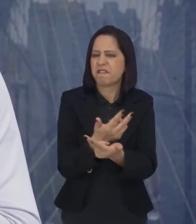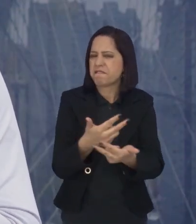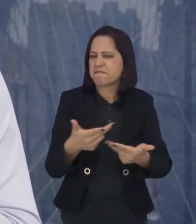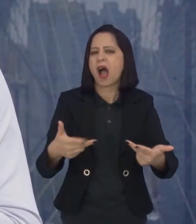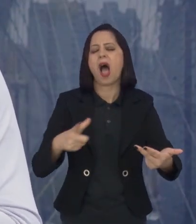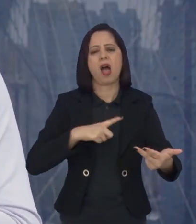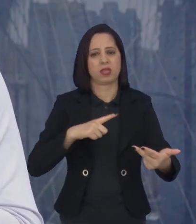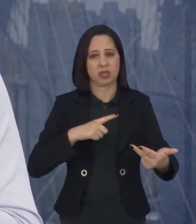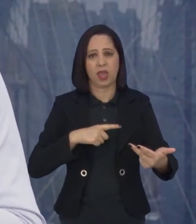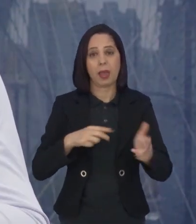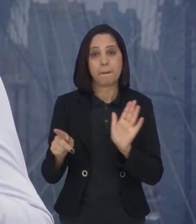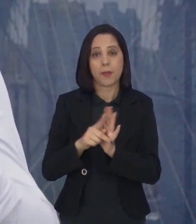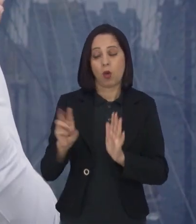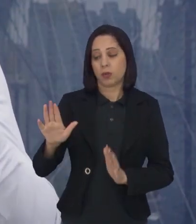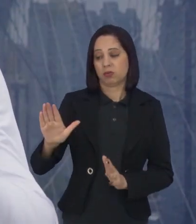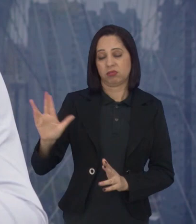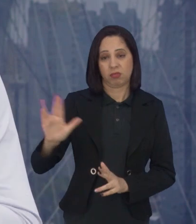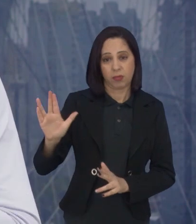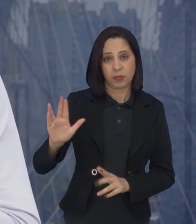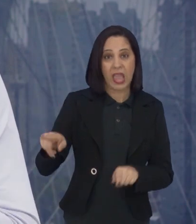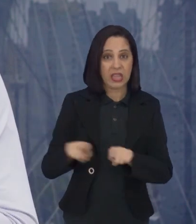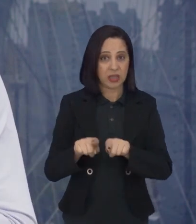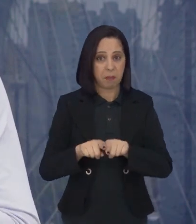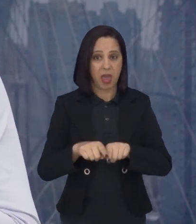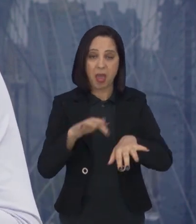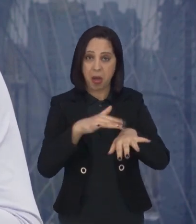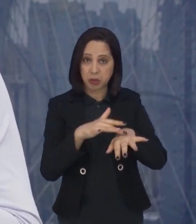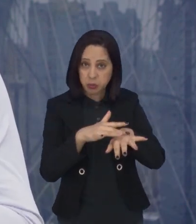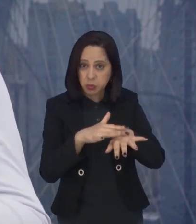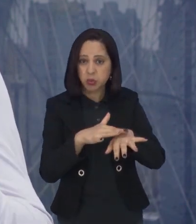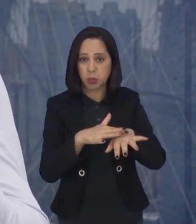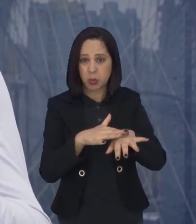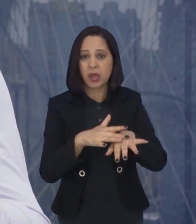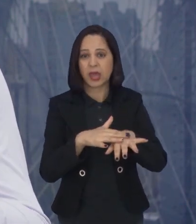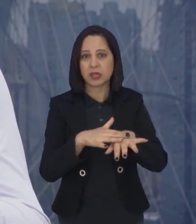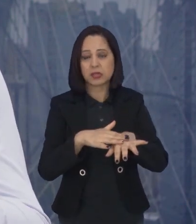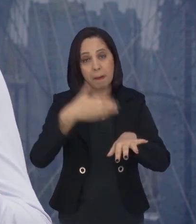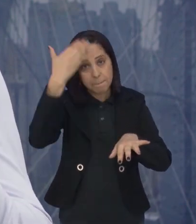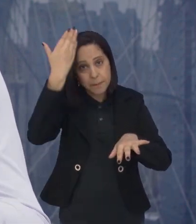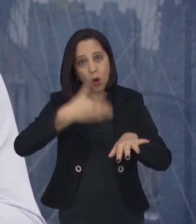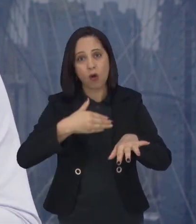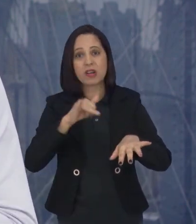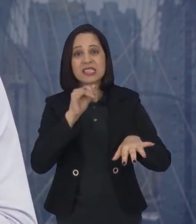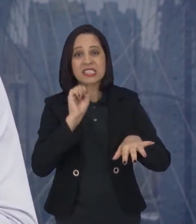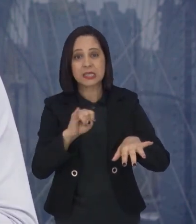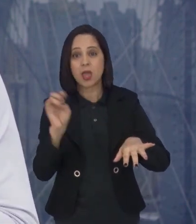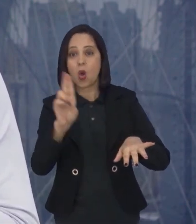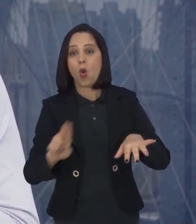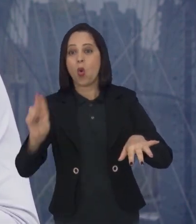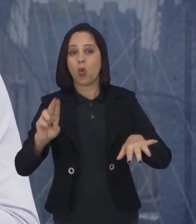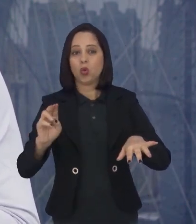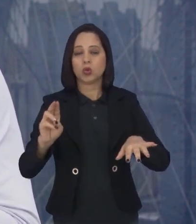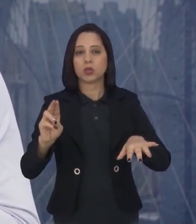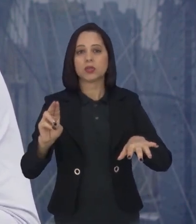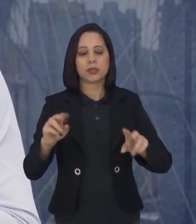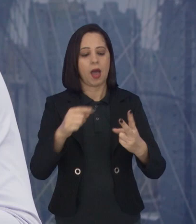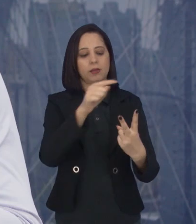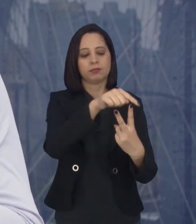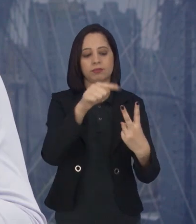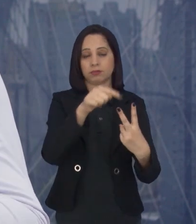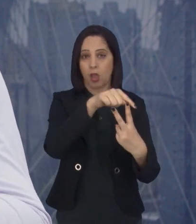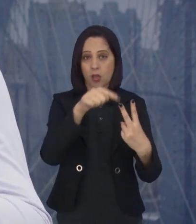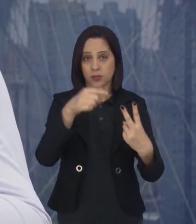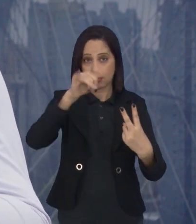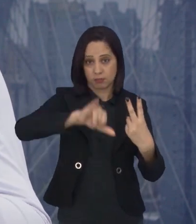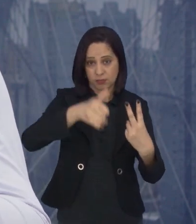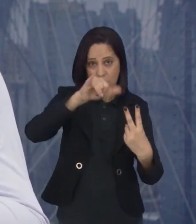medicinal. E em patologias, como na própria patologia dela, que ela tem um resultado positivo usando tanto o CBD quanto o THC,